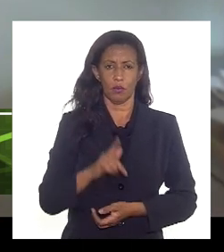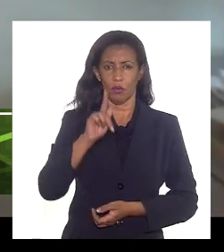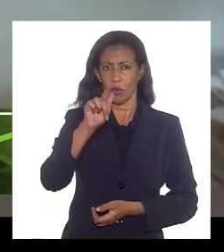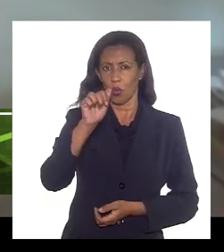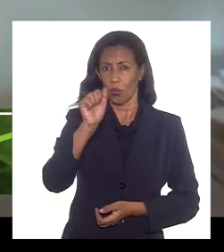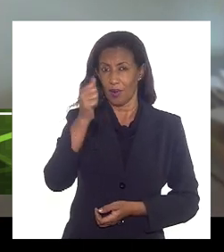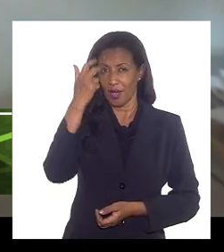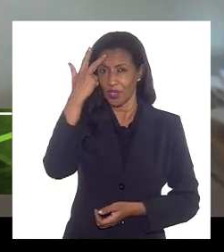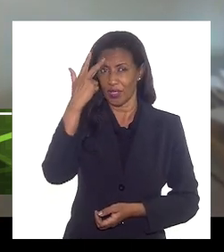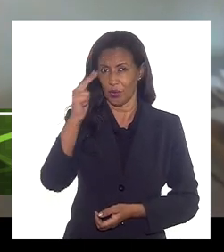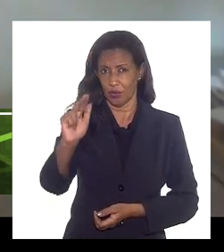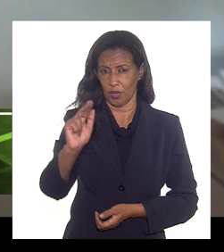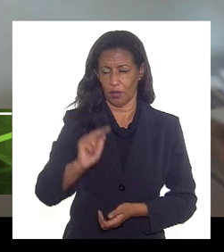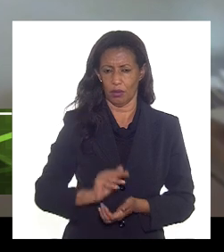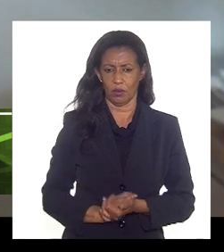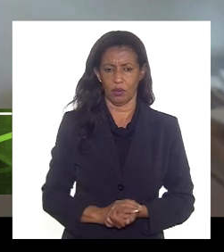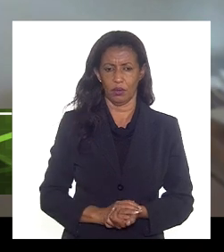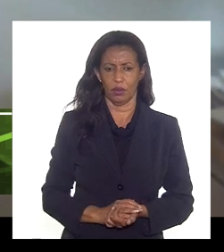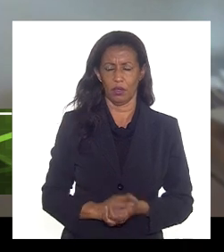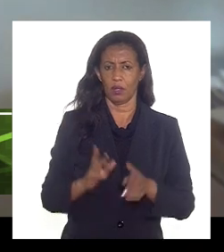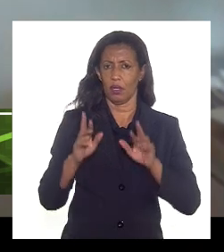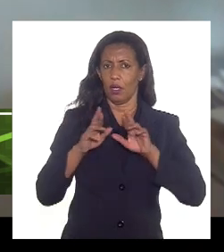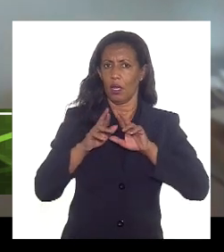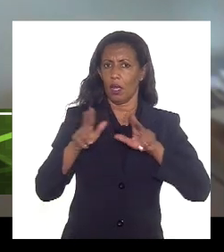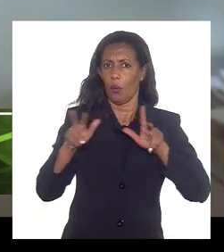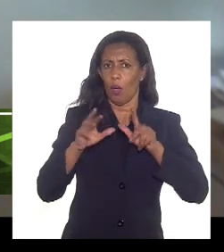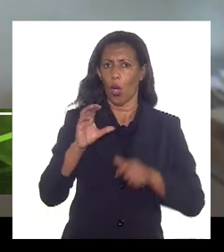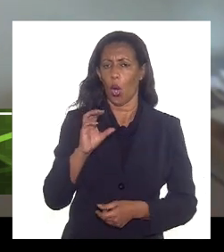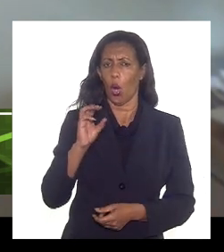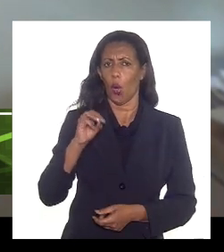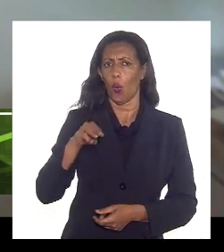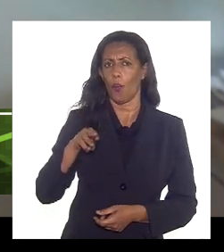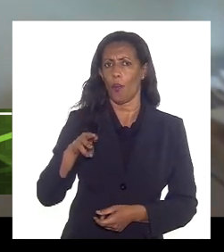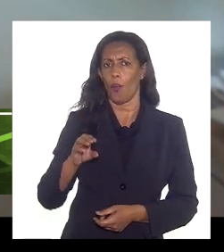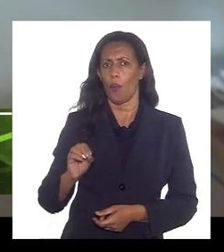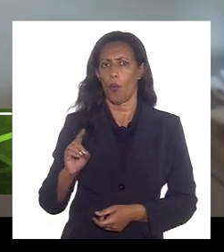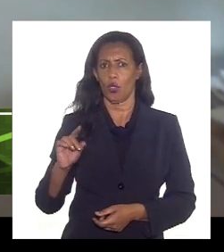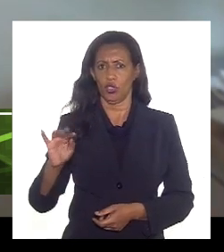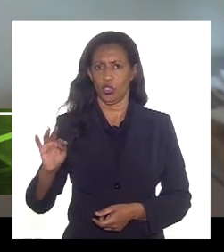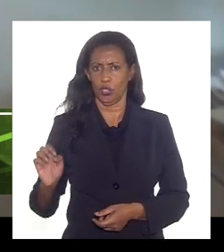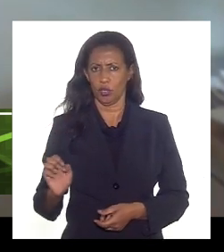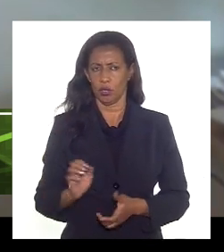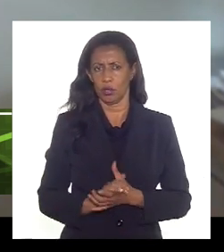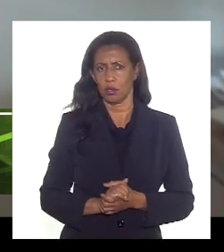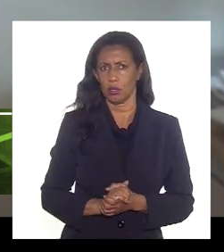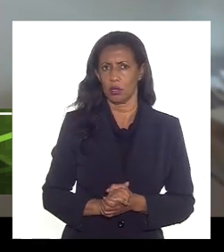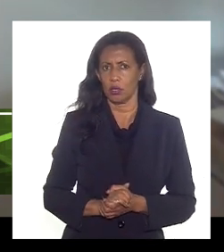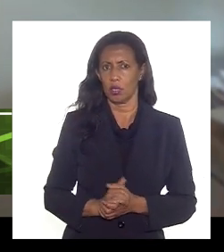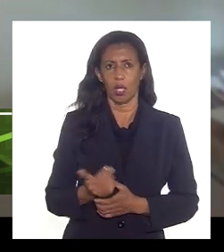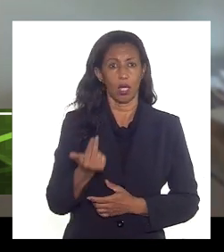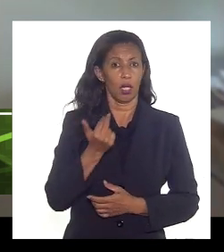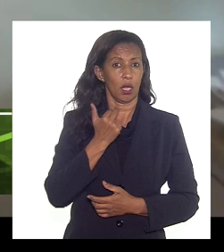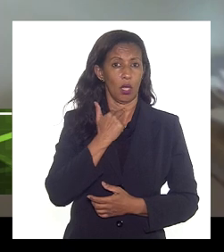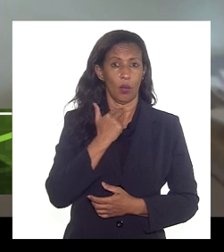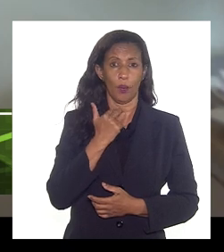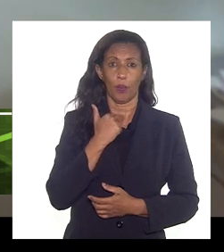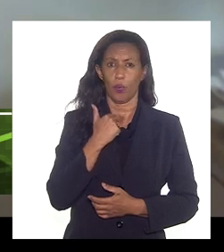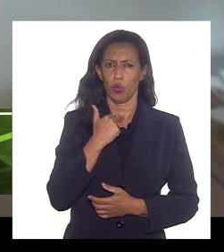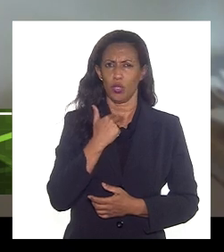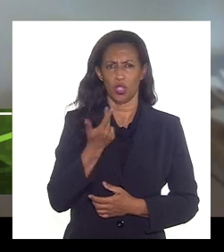natural não é uma commodity então não deveria estar sendo